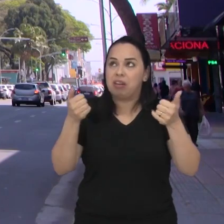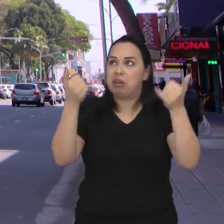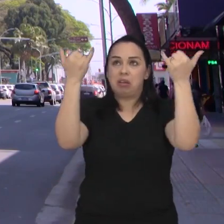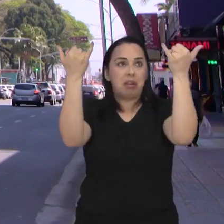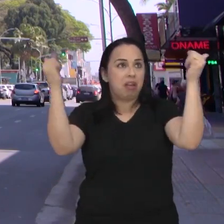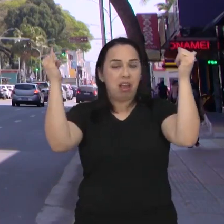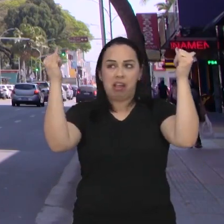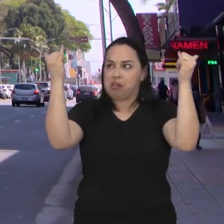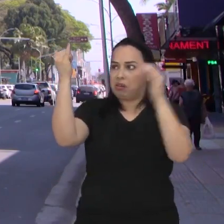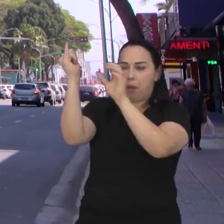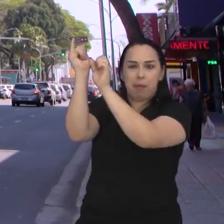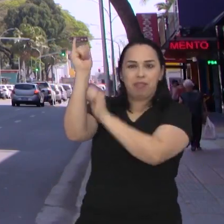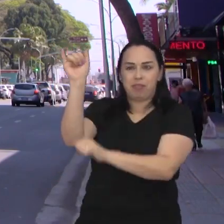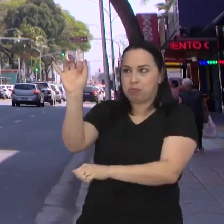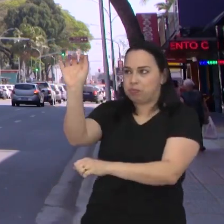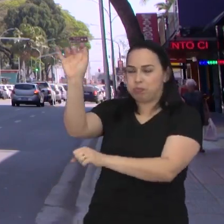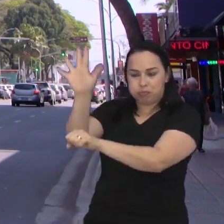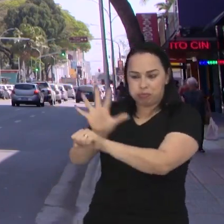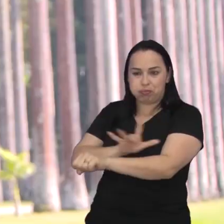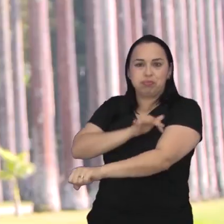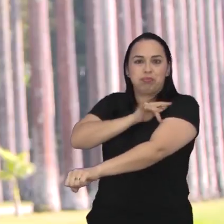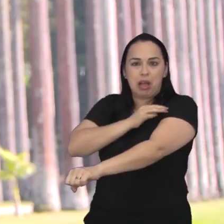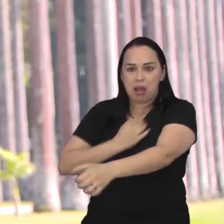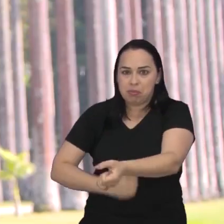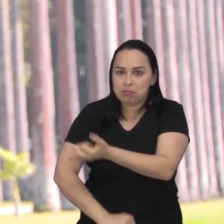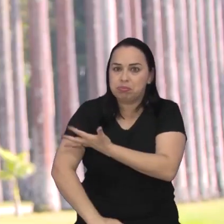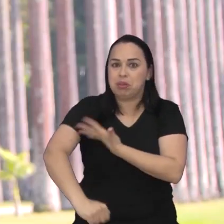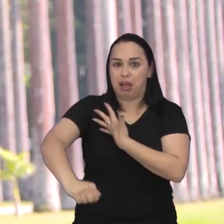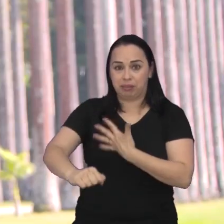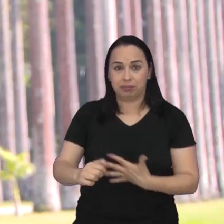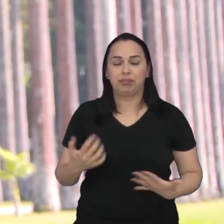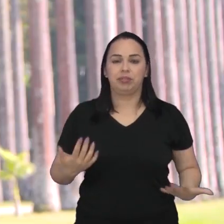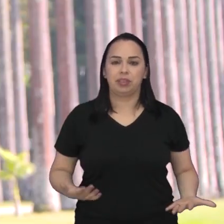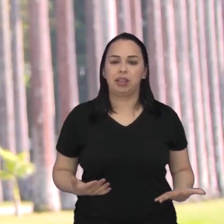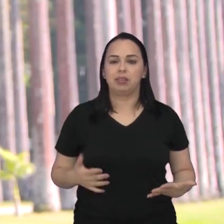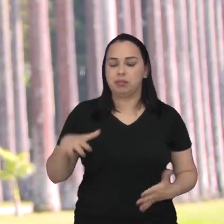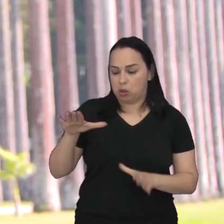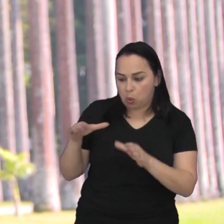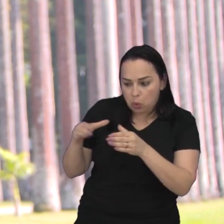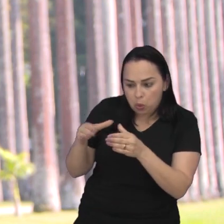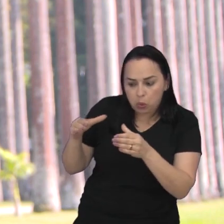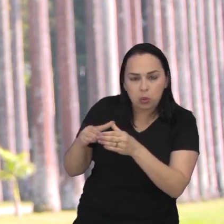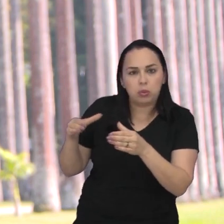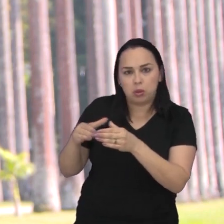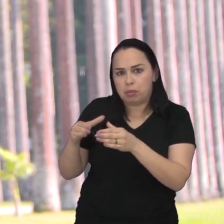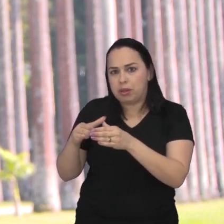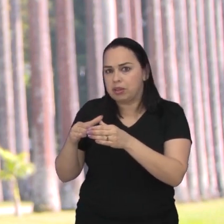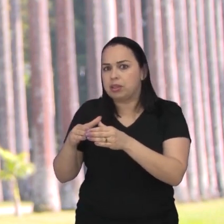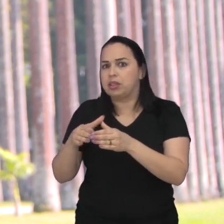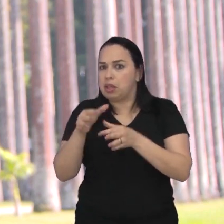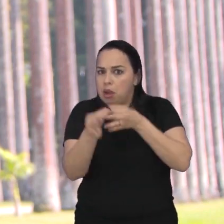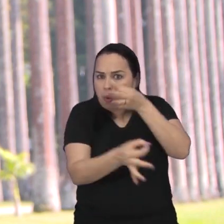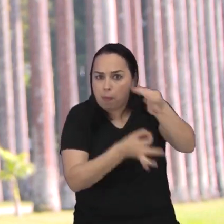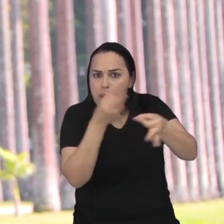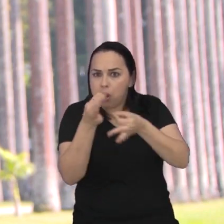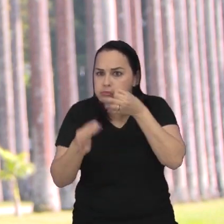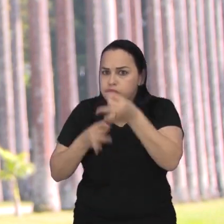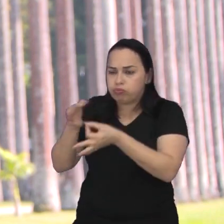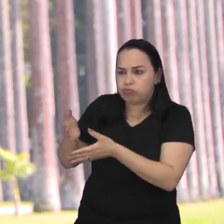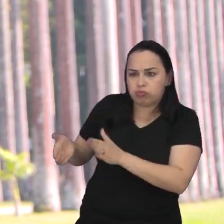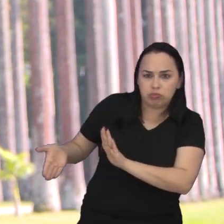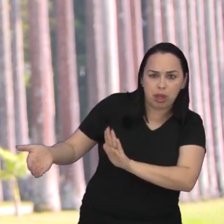riscos de descargas elétricas e apagões. O Conselho Municipal de Meio Ambiente é um órgão consultivo e